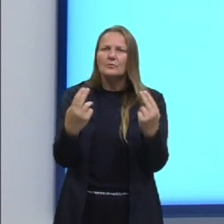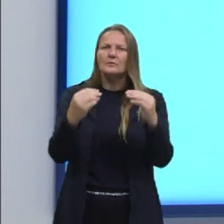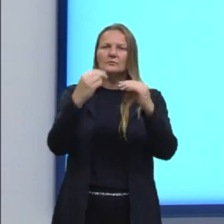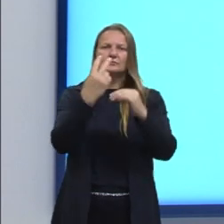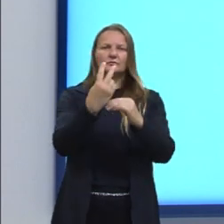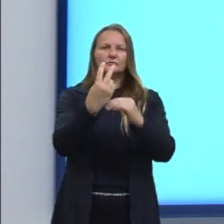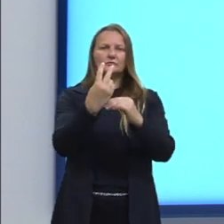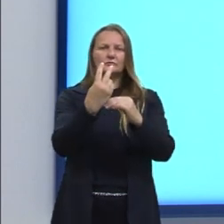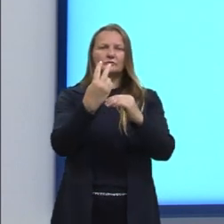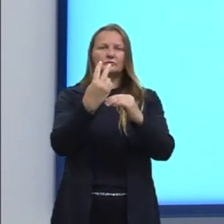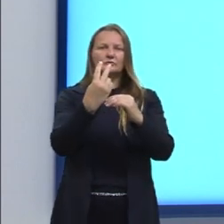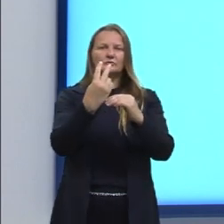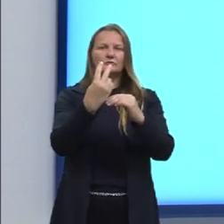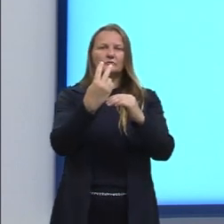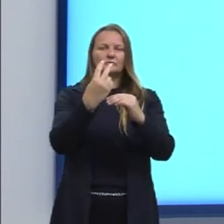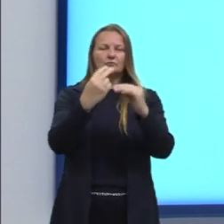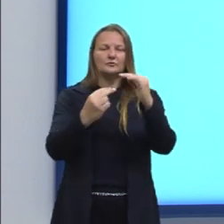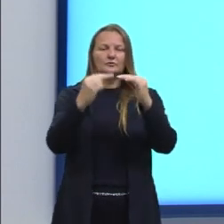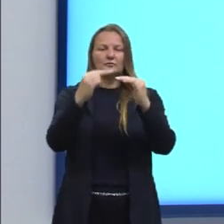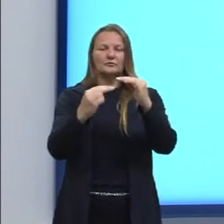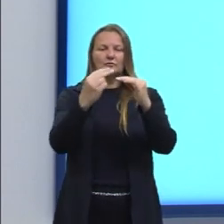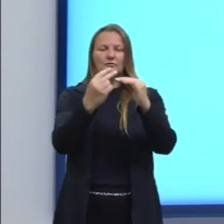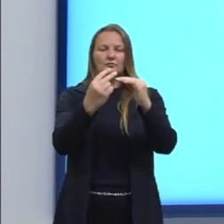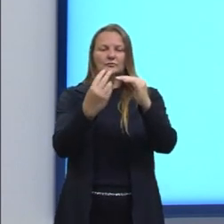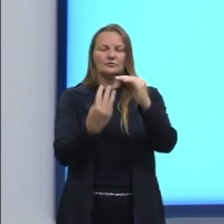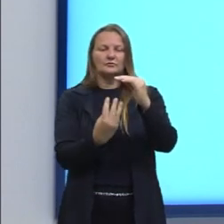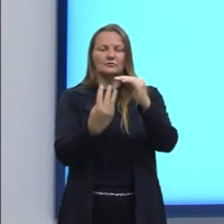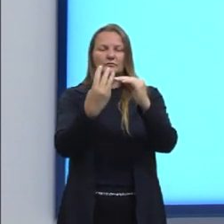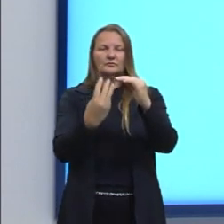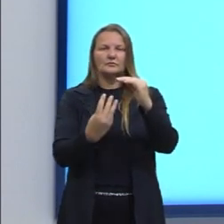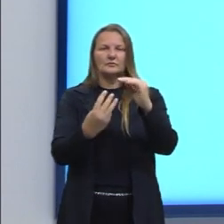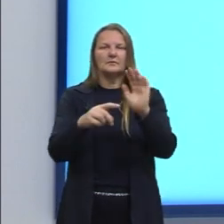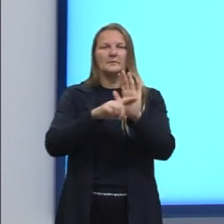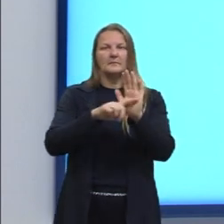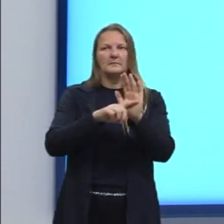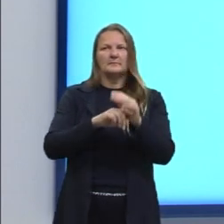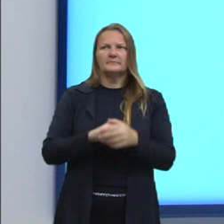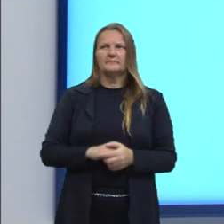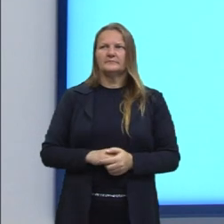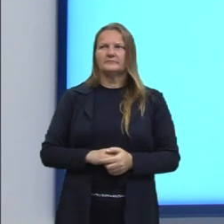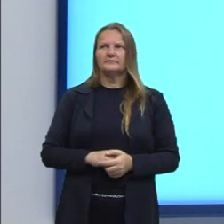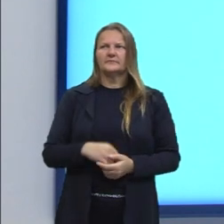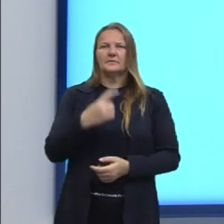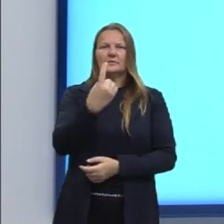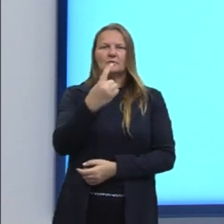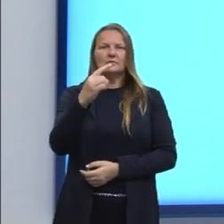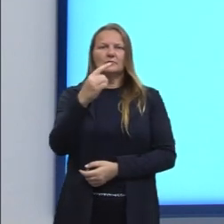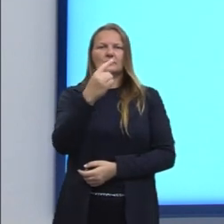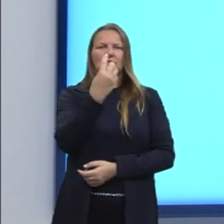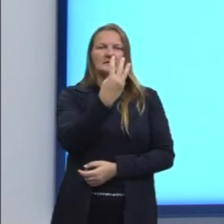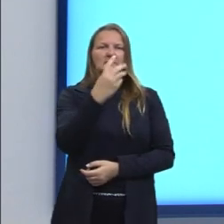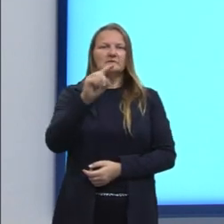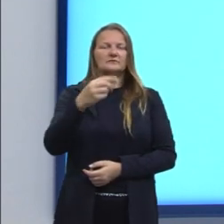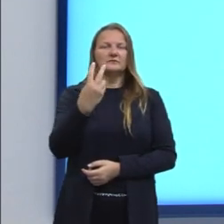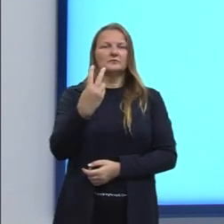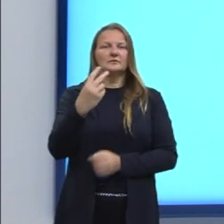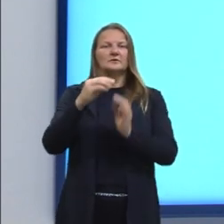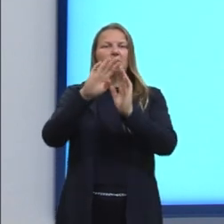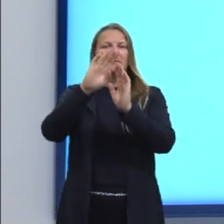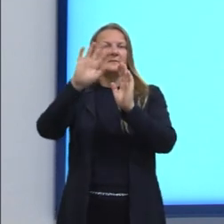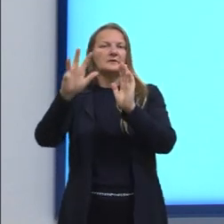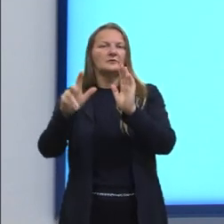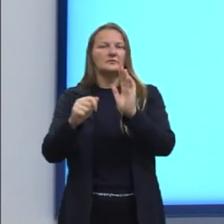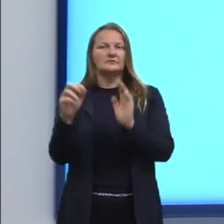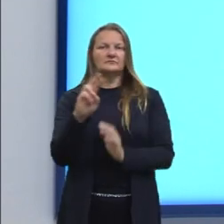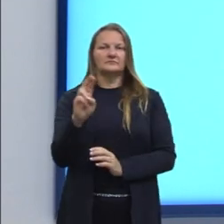do ano 3 para o ano 2, a gente realiza a subtração, a variação foi de 3,2 bilhões